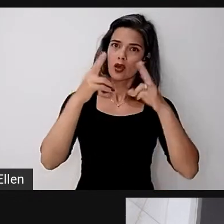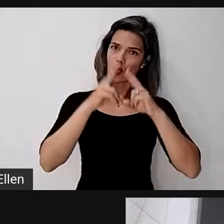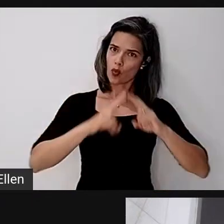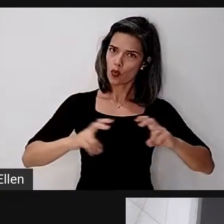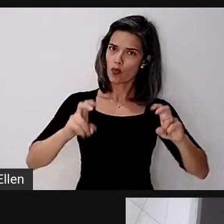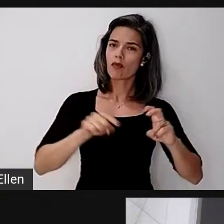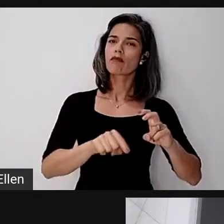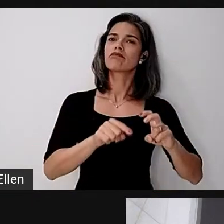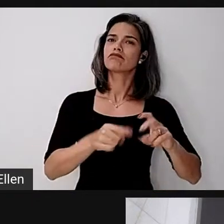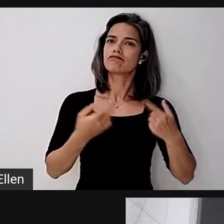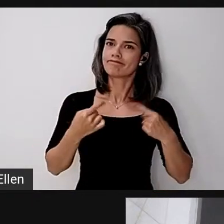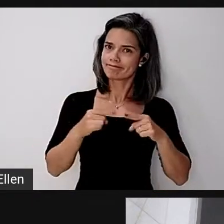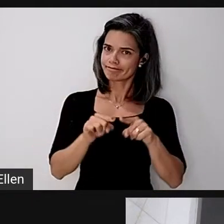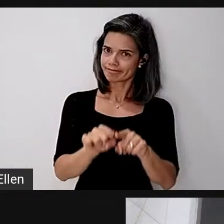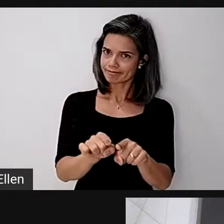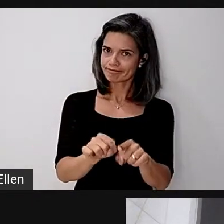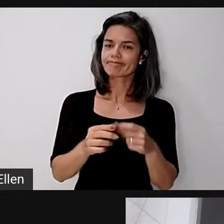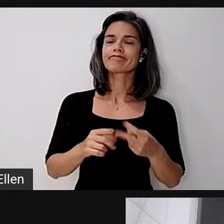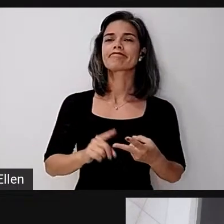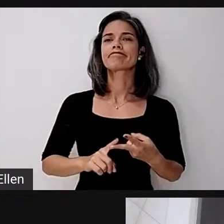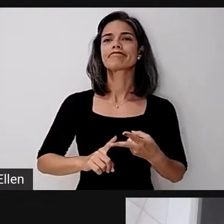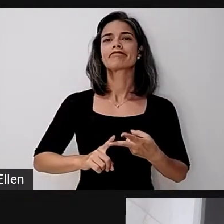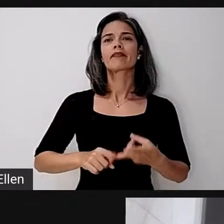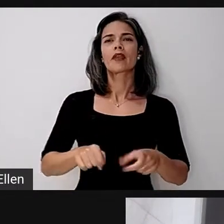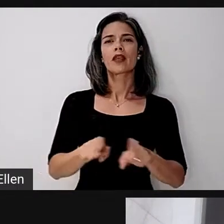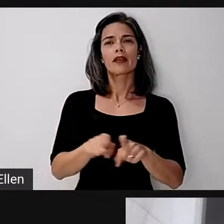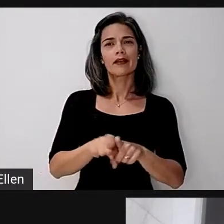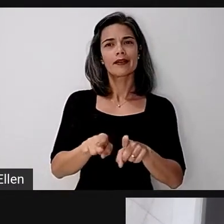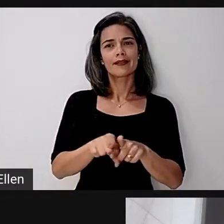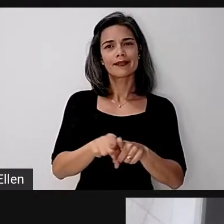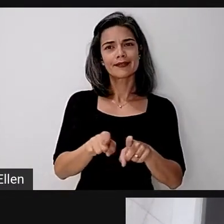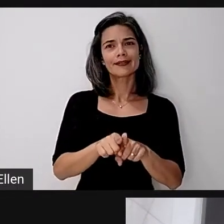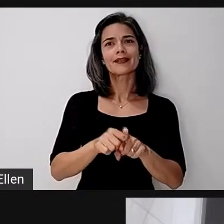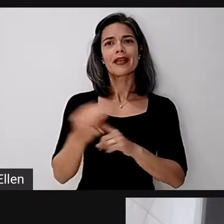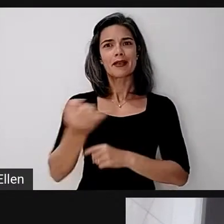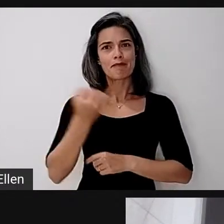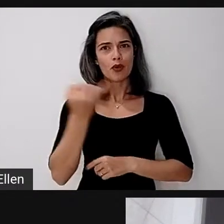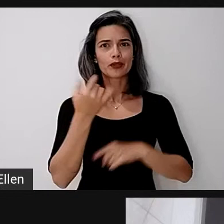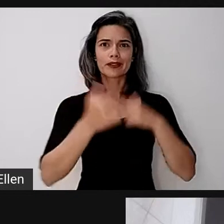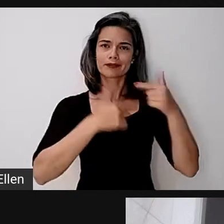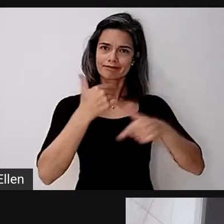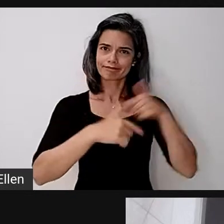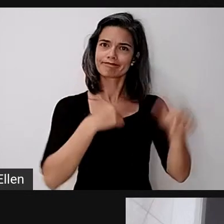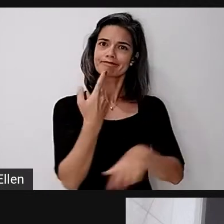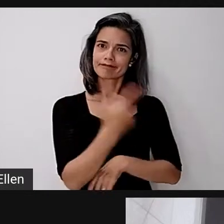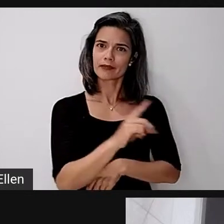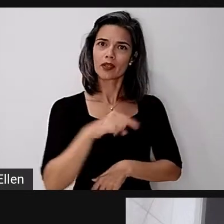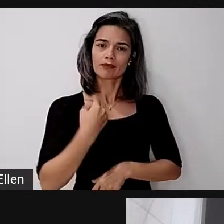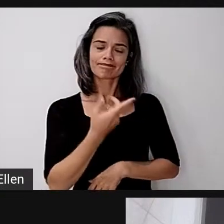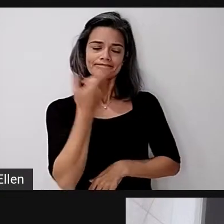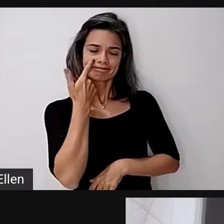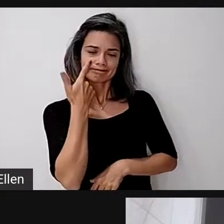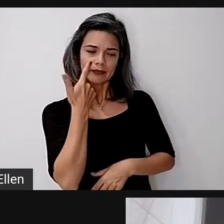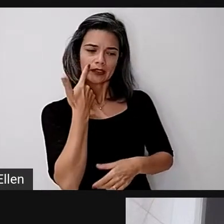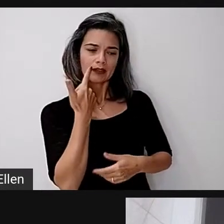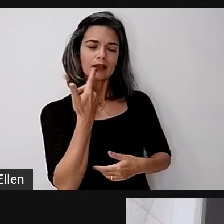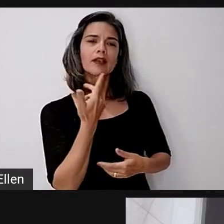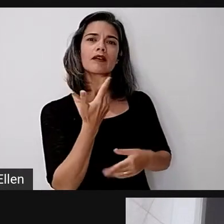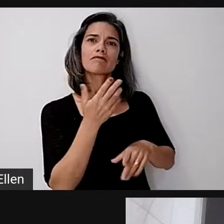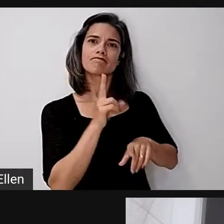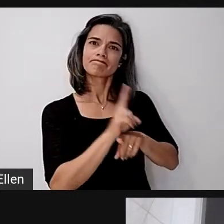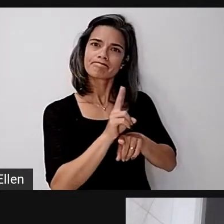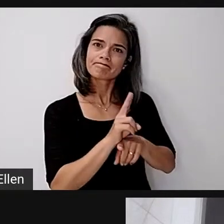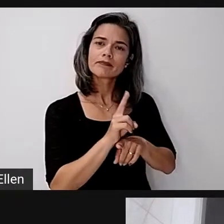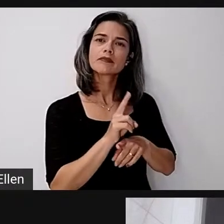parceria, pelos intensos, sérios, importantes trabalhos. Nós acompanhamos todo esse processo, nós sabemos que é um